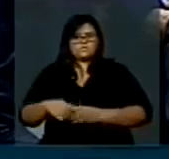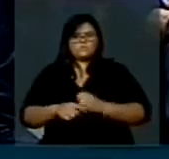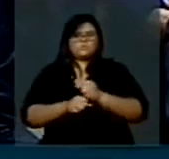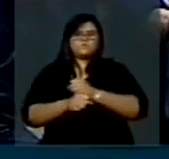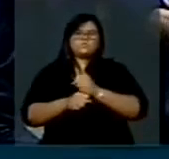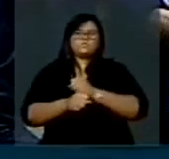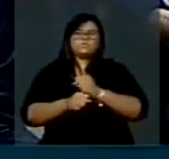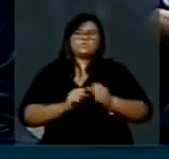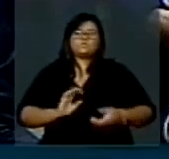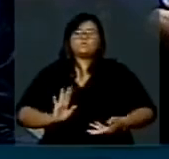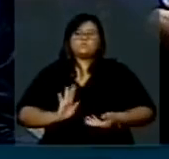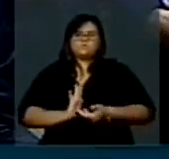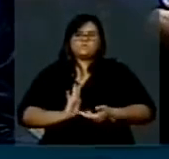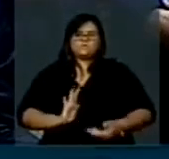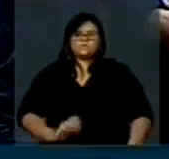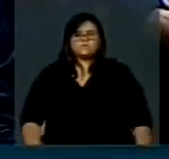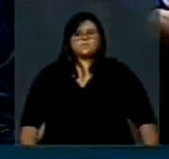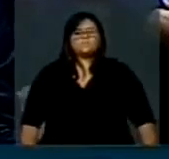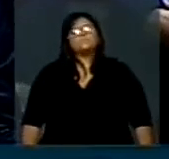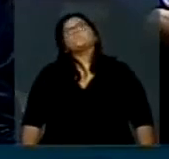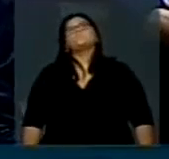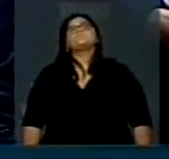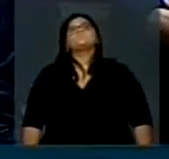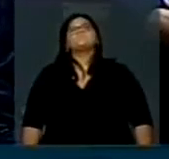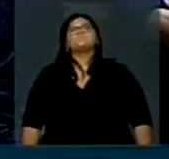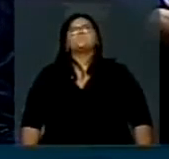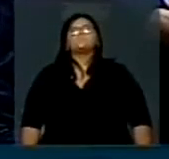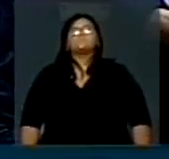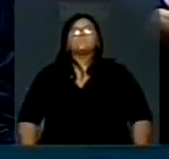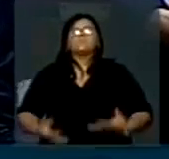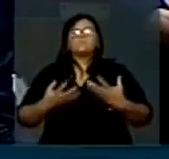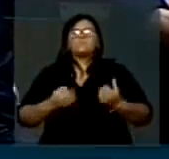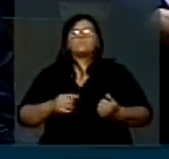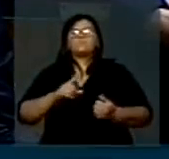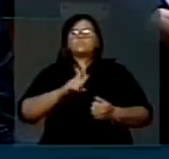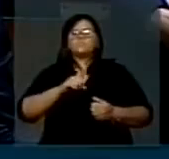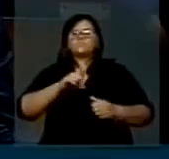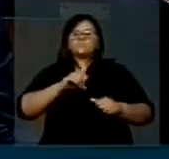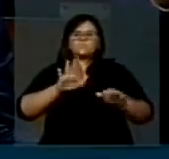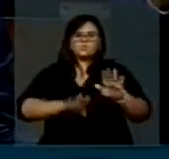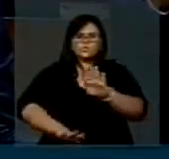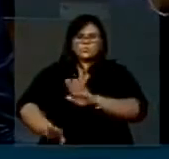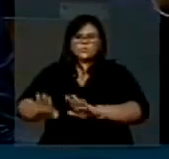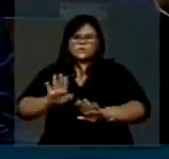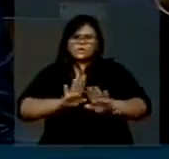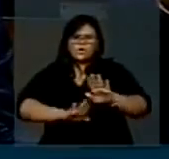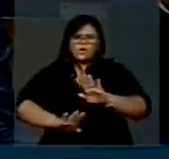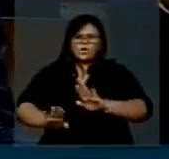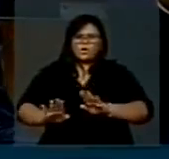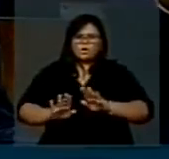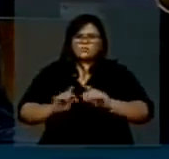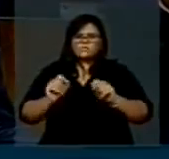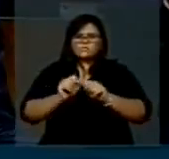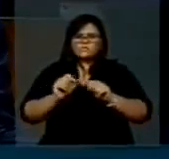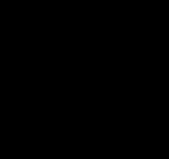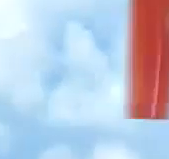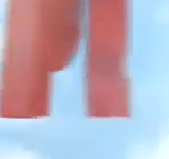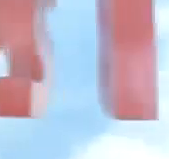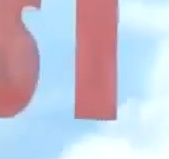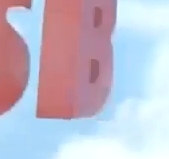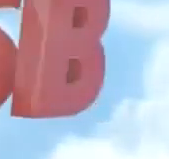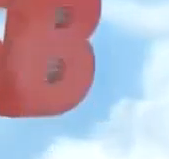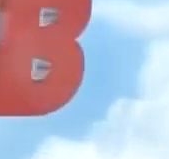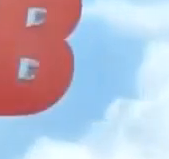pela Câmara dos Deputados. Então, vamos ter todo o cuidado de zelo e fazê-lo da melhor maneira possível. Obrigado.